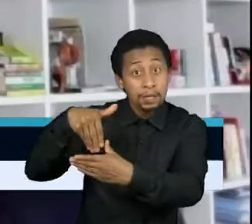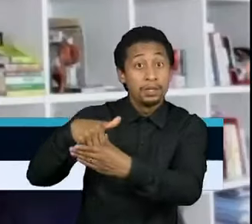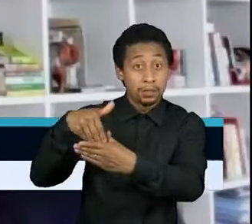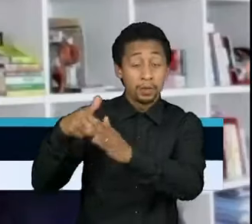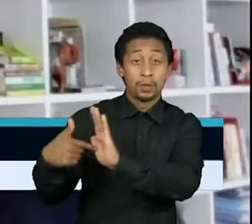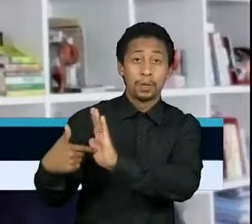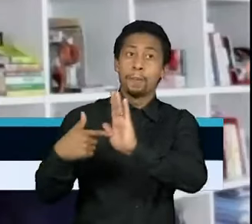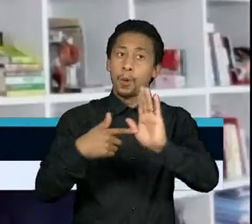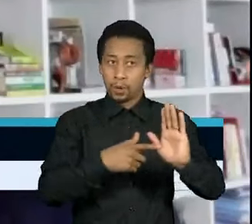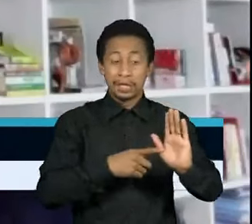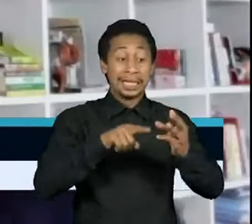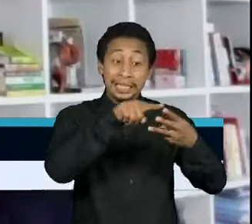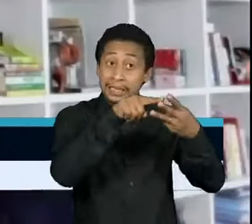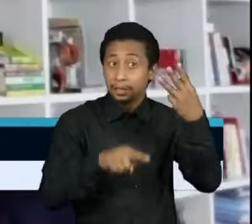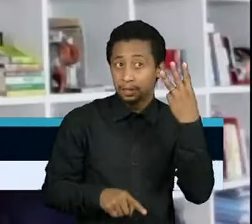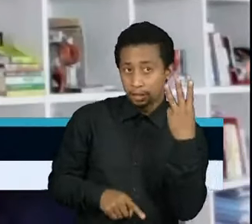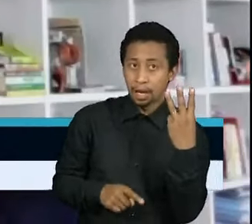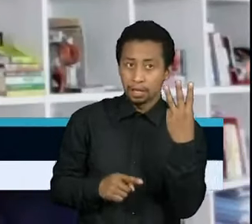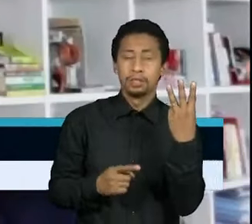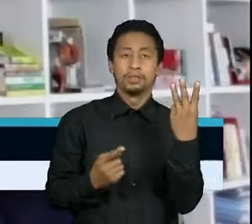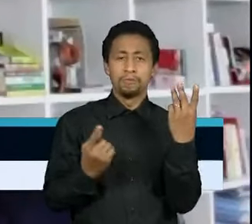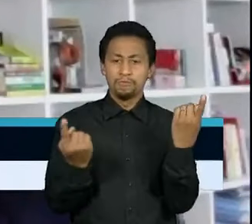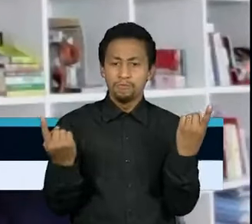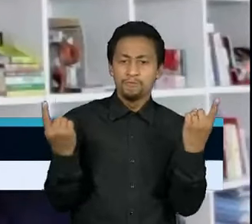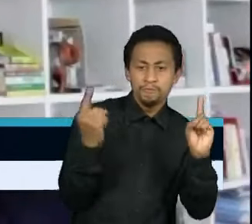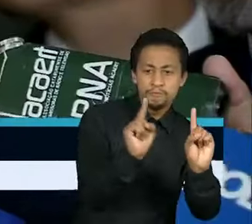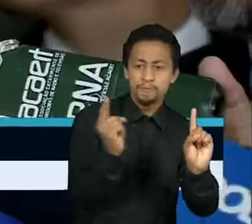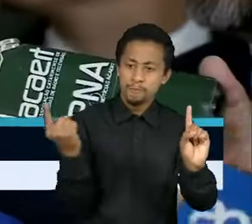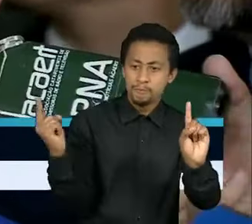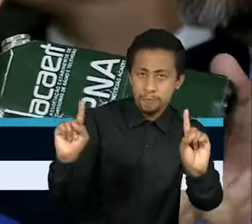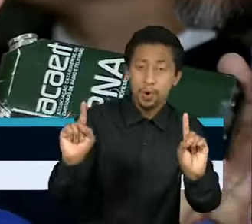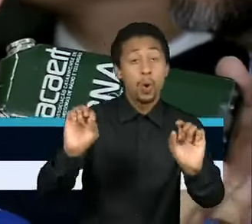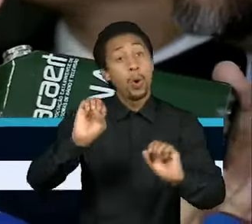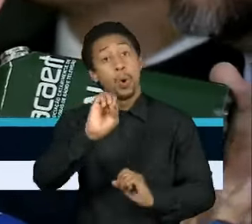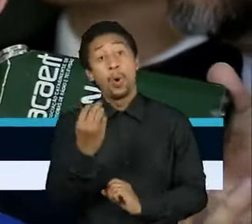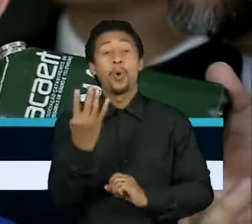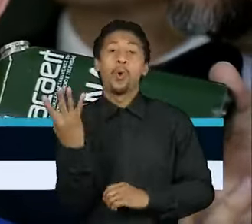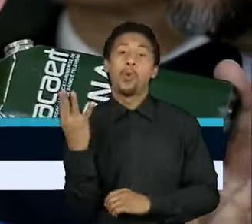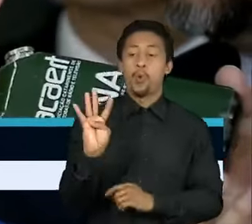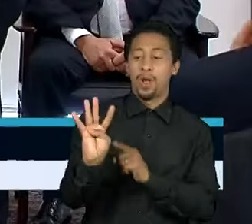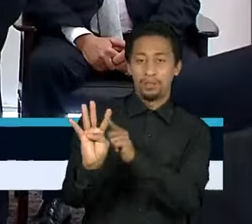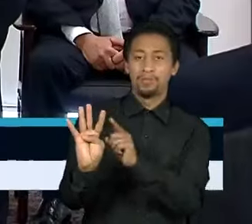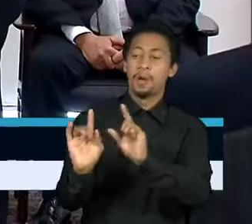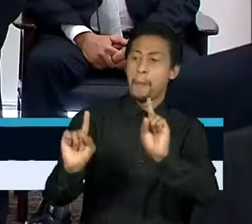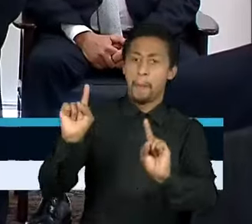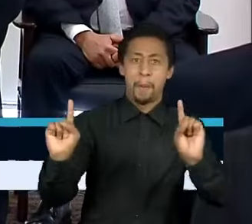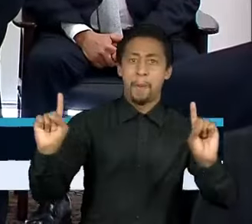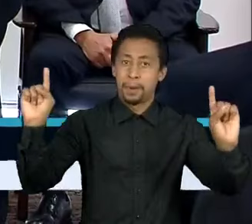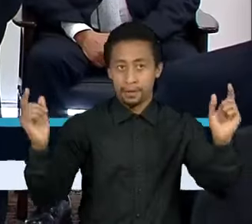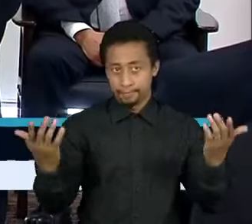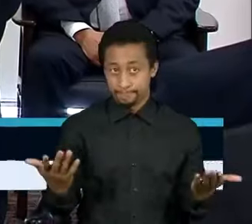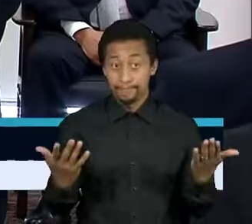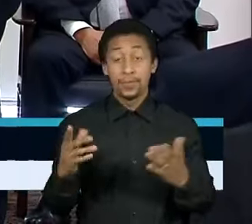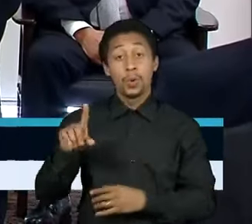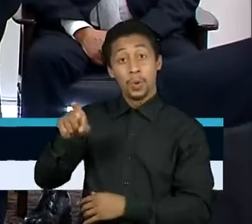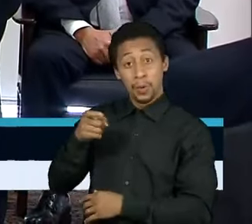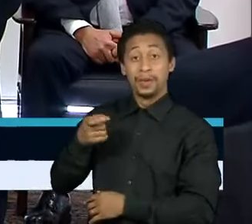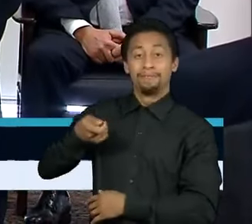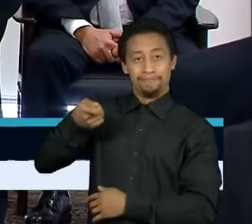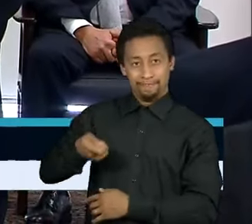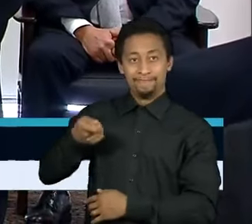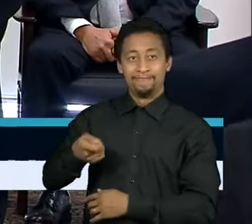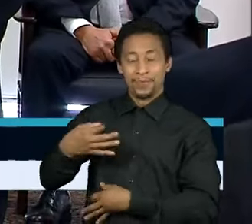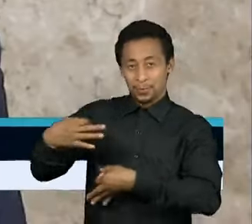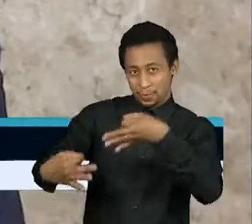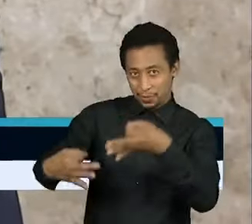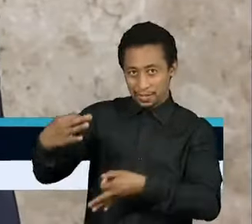formato triangular ou uma eleição no formato quadrangular. O ex-juiz e ex-ministro da Justiça, Sérgio Moro, vem tentando medir